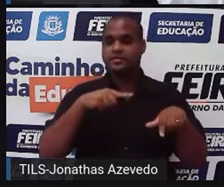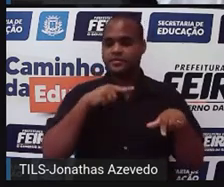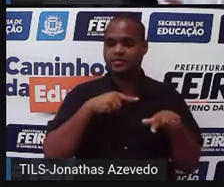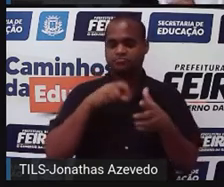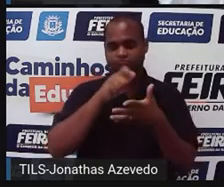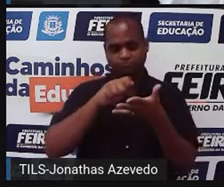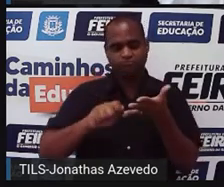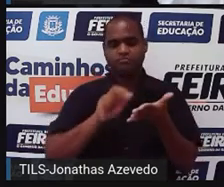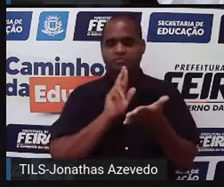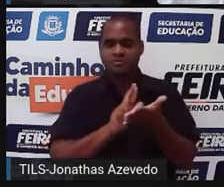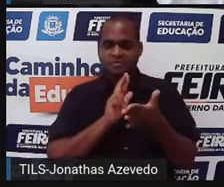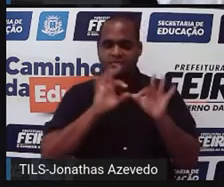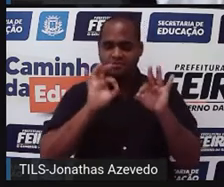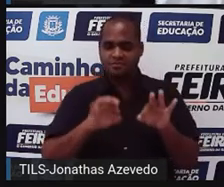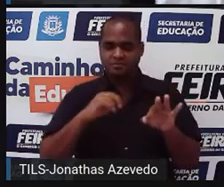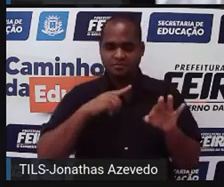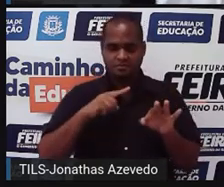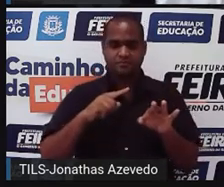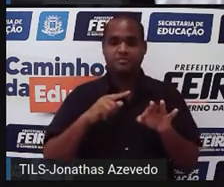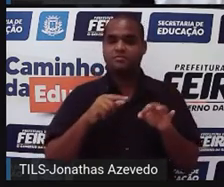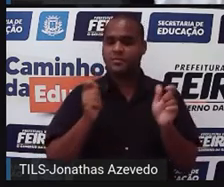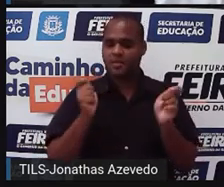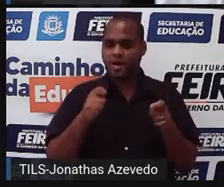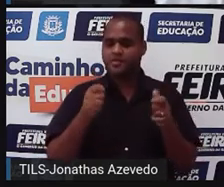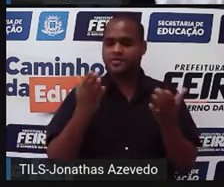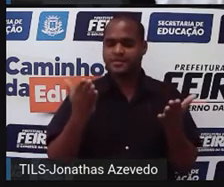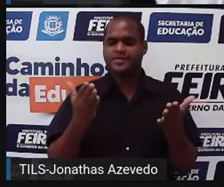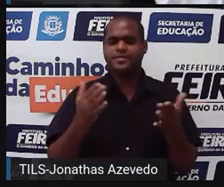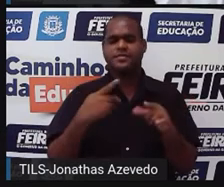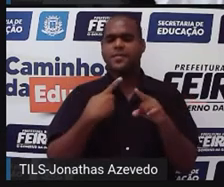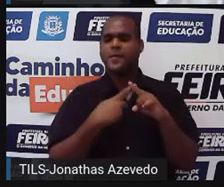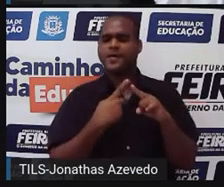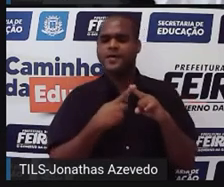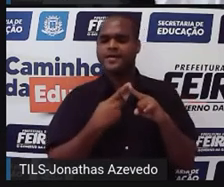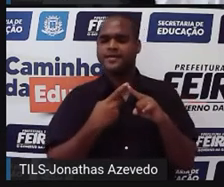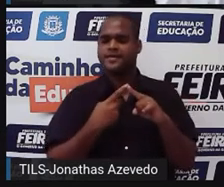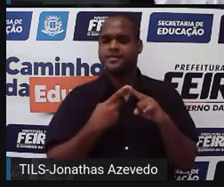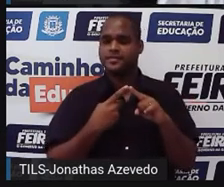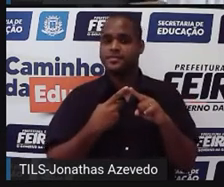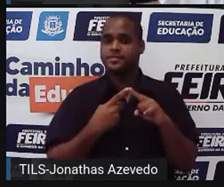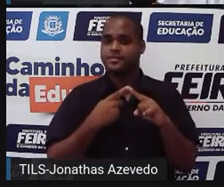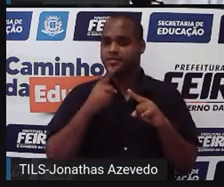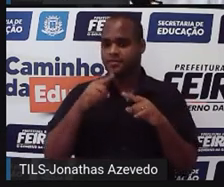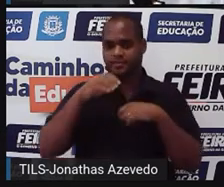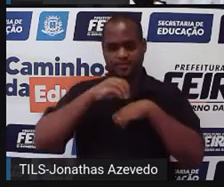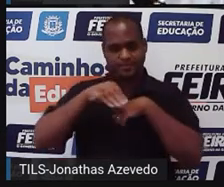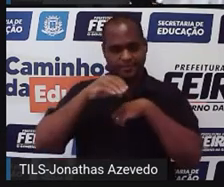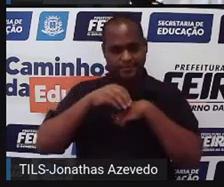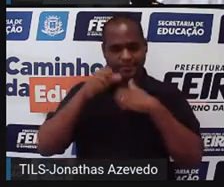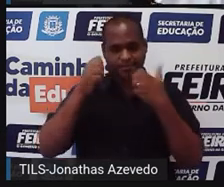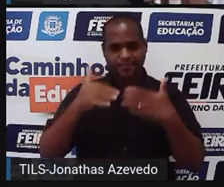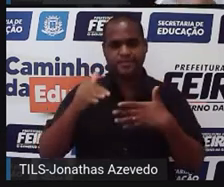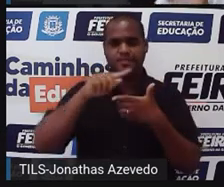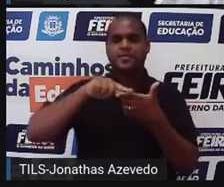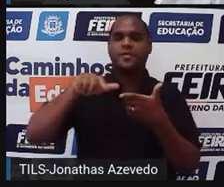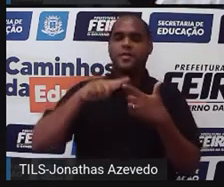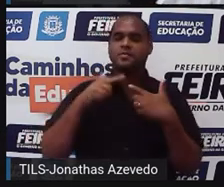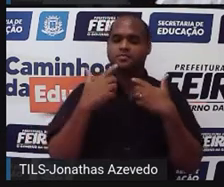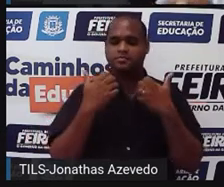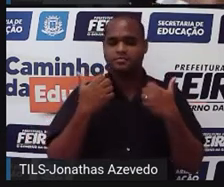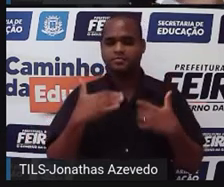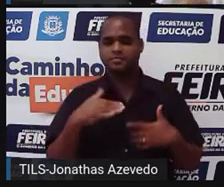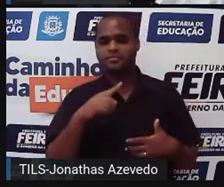anotações, fazer rascunhos, tá bom? Porque eu vou trazer esse probleminha pra você aqui.